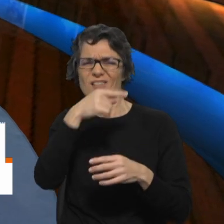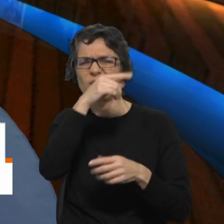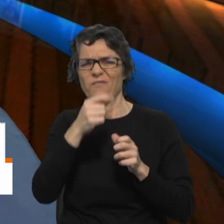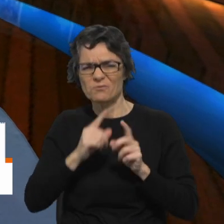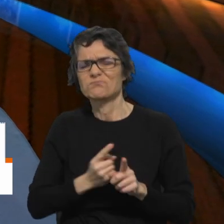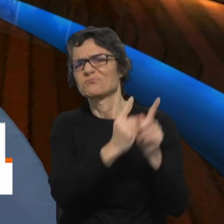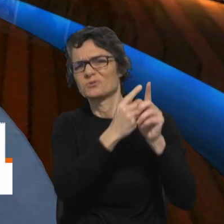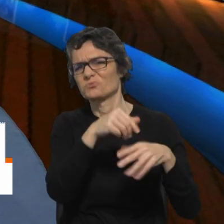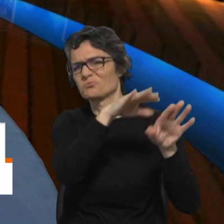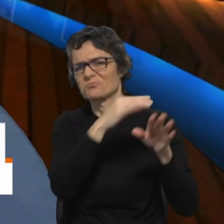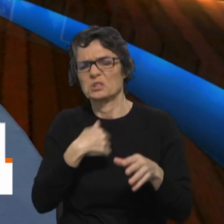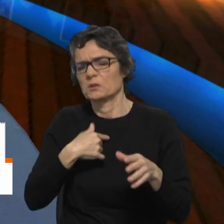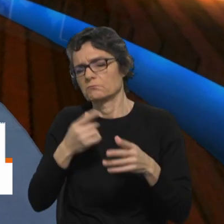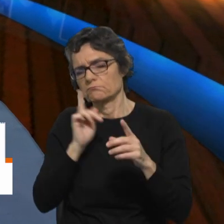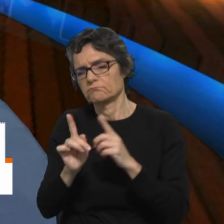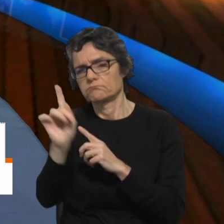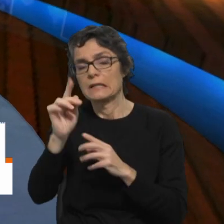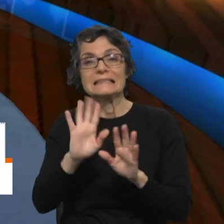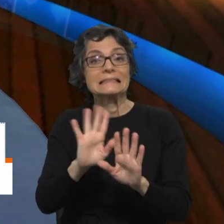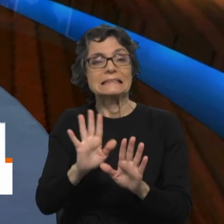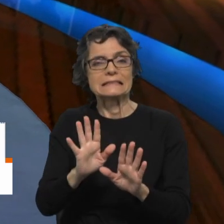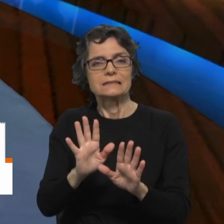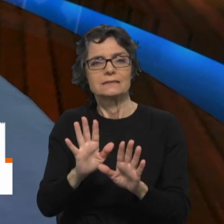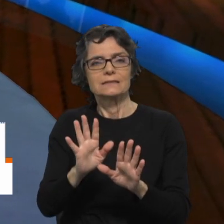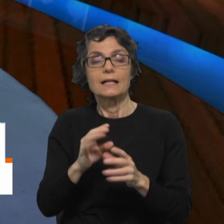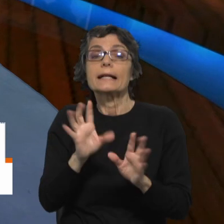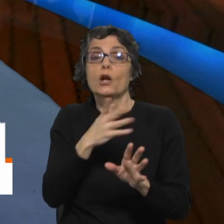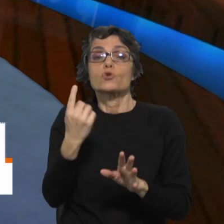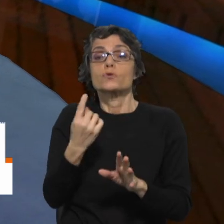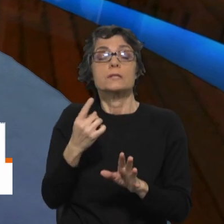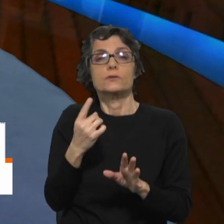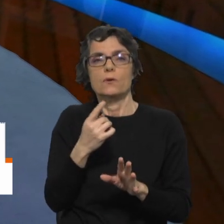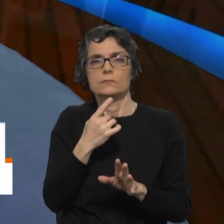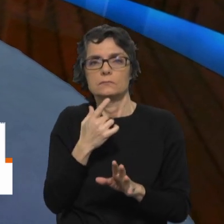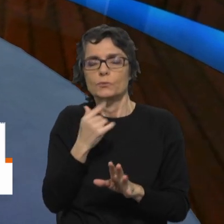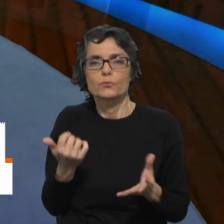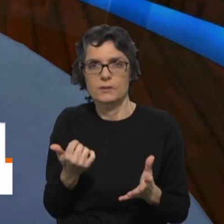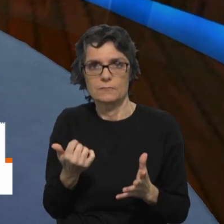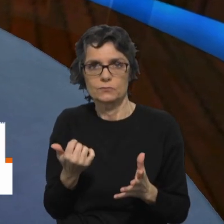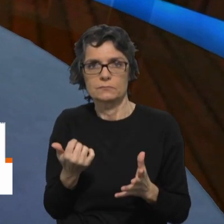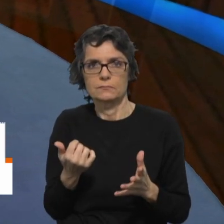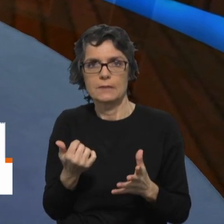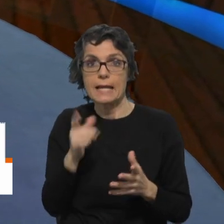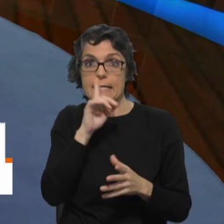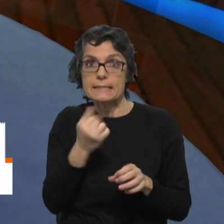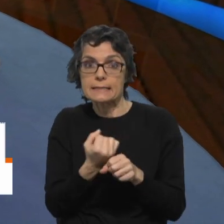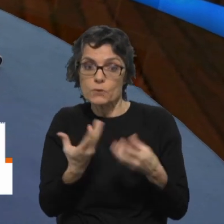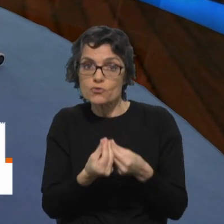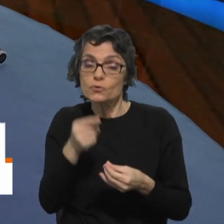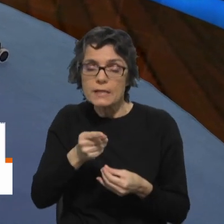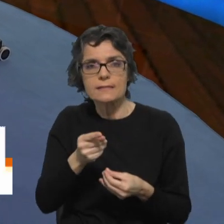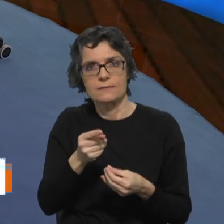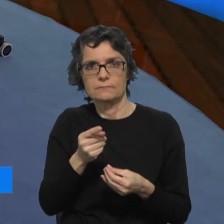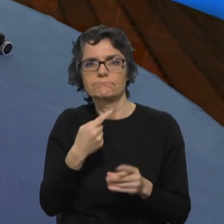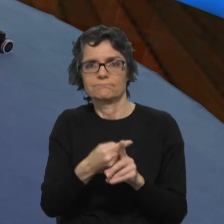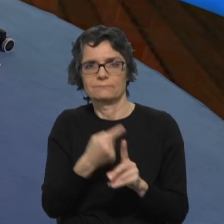eu não posso fazer nada. E é verdade que sozinhos nem sempre podemos fazer, fazemos muito mais em conjunto. Mas, de facto,